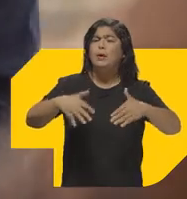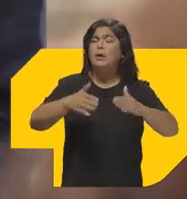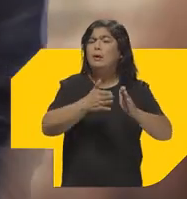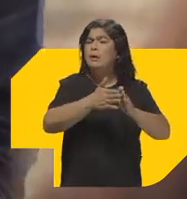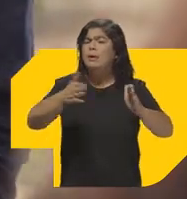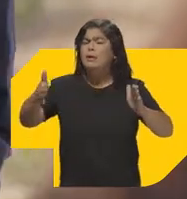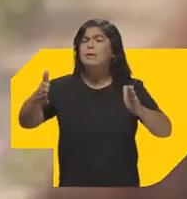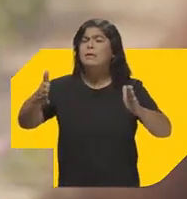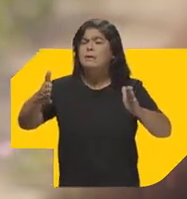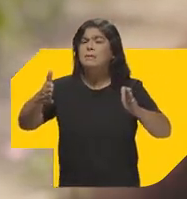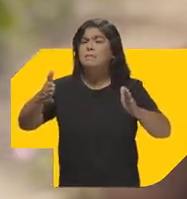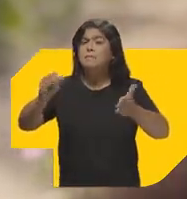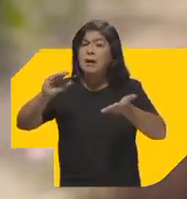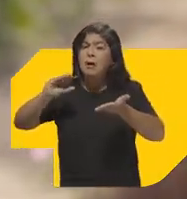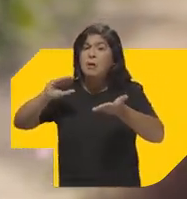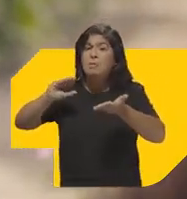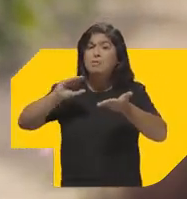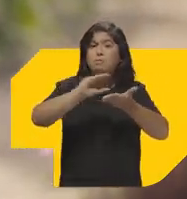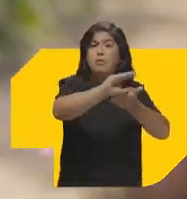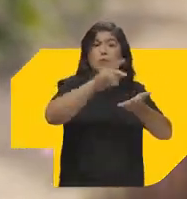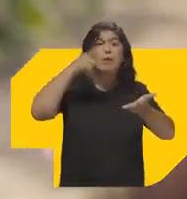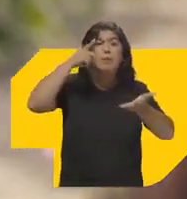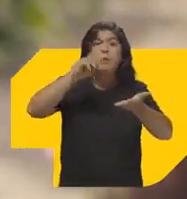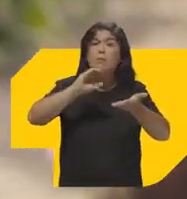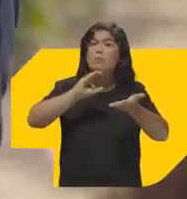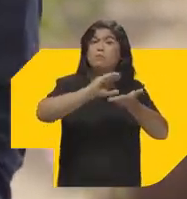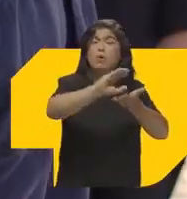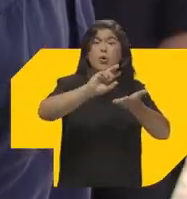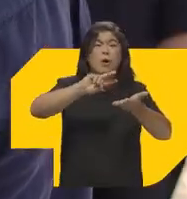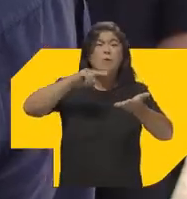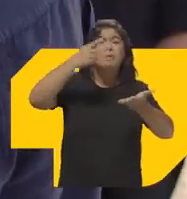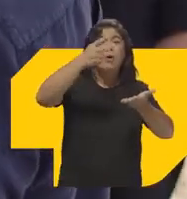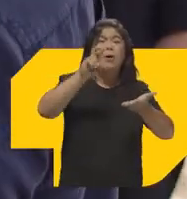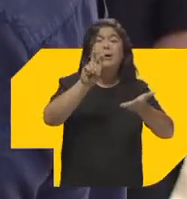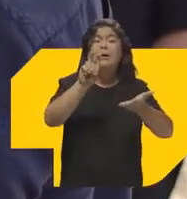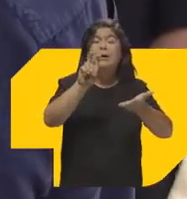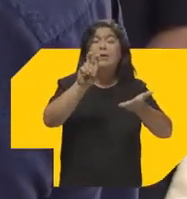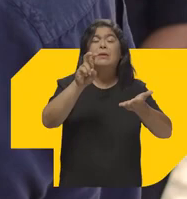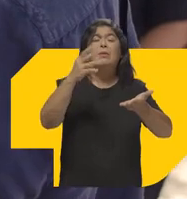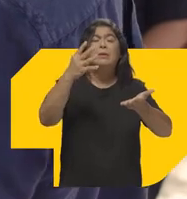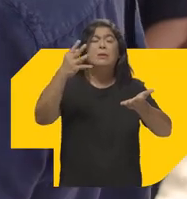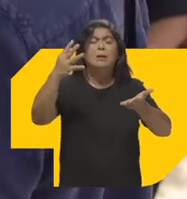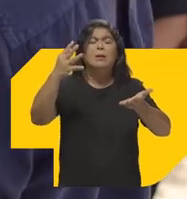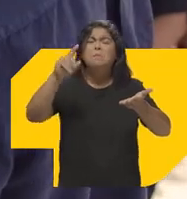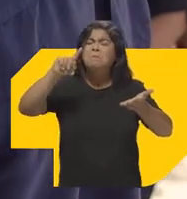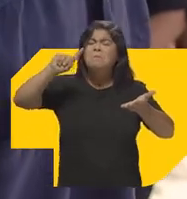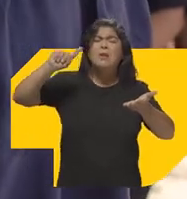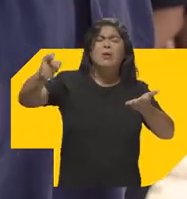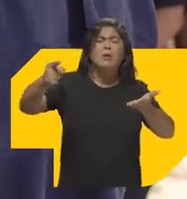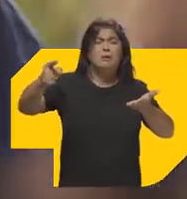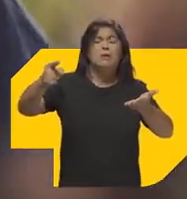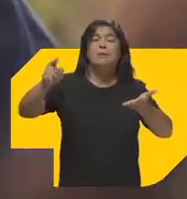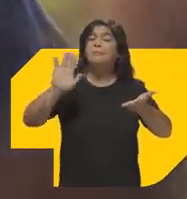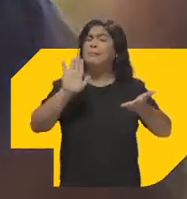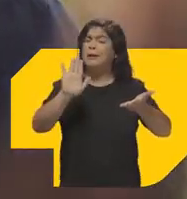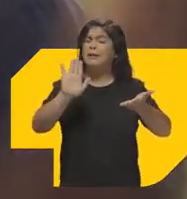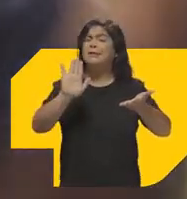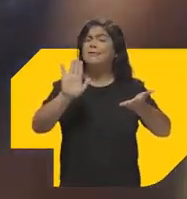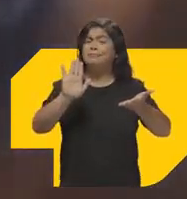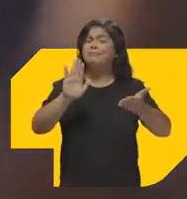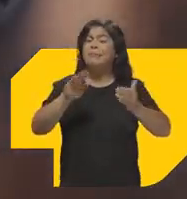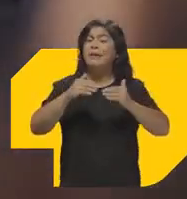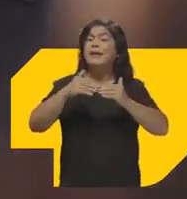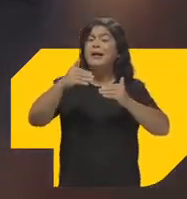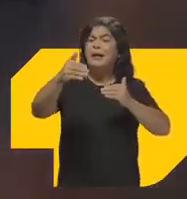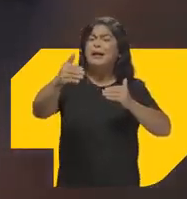recebeu neste ano Por conta do novo Fundeb Há mais 544 milhões de reais Mas saibam